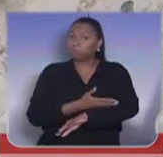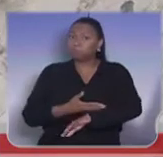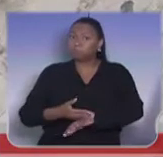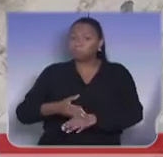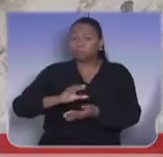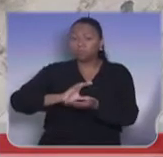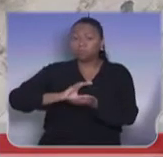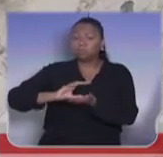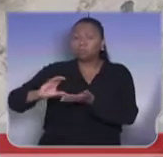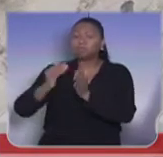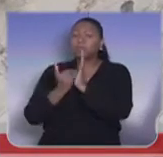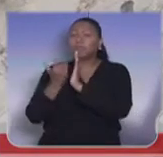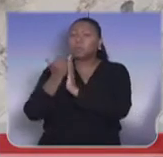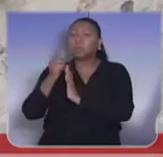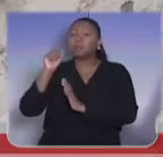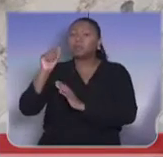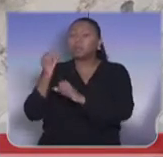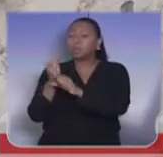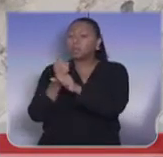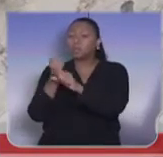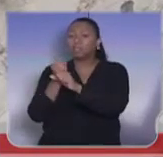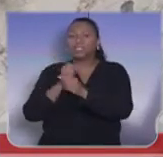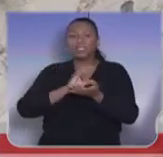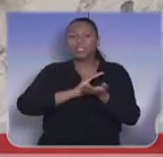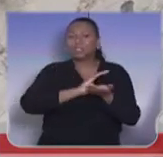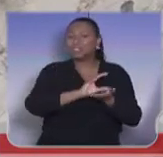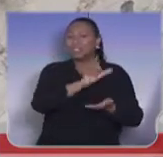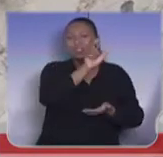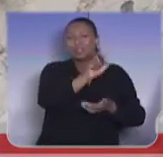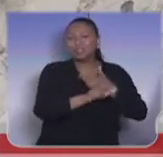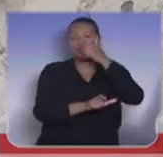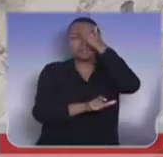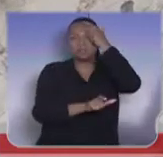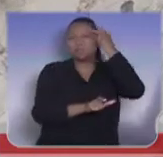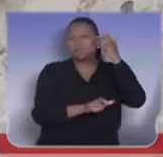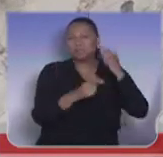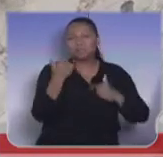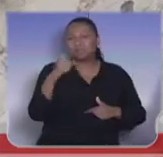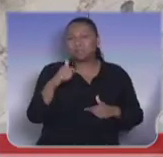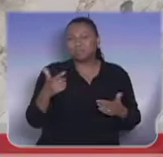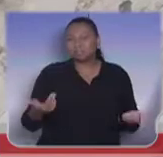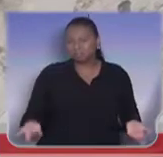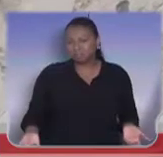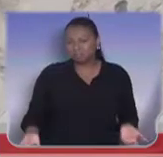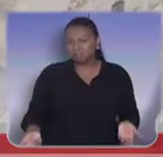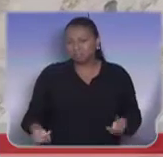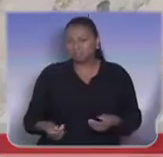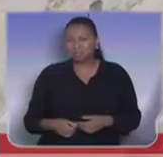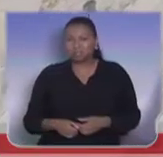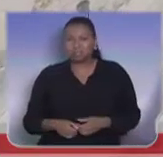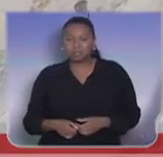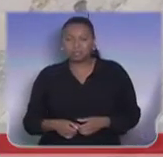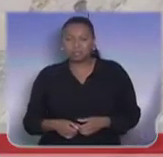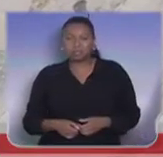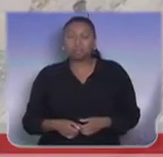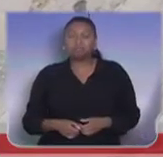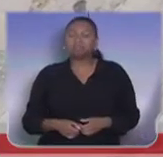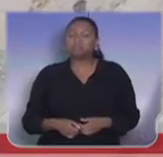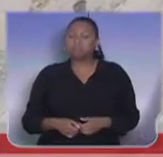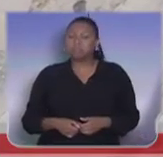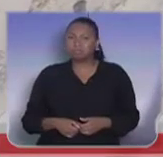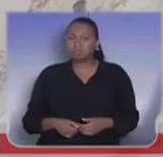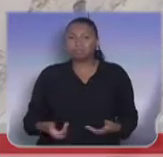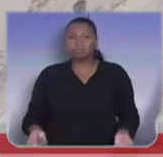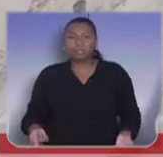tijolo, no concreto, do que no ser humano. Se a gente for falar do bolso, do ganho, da